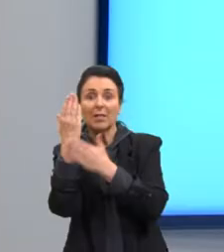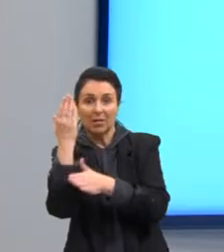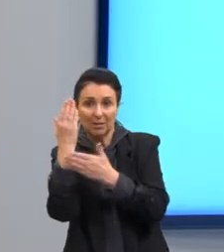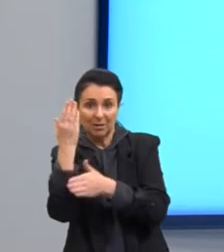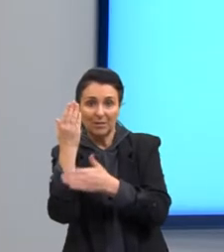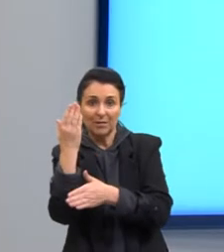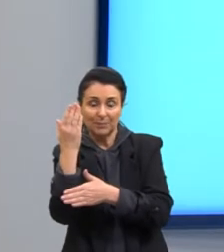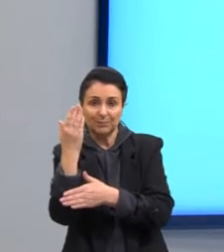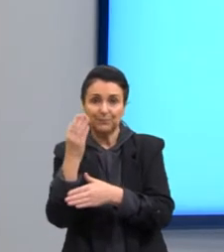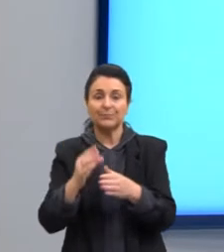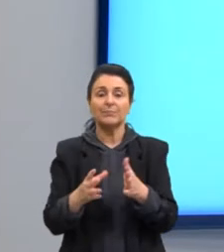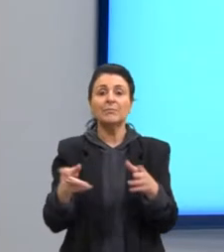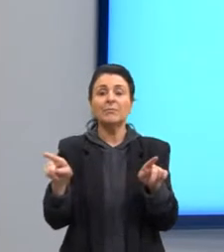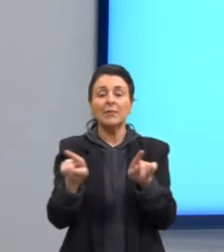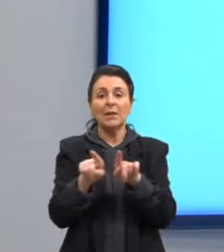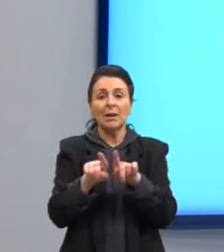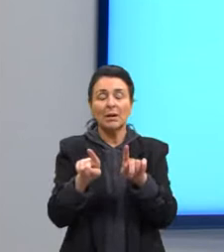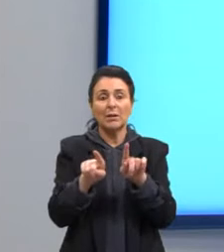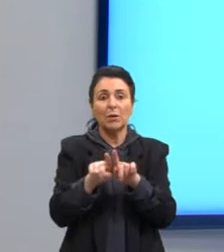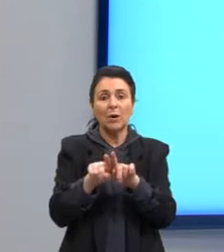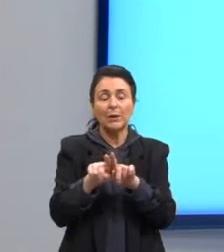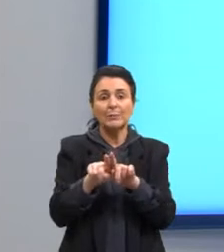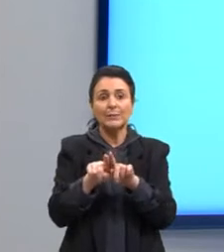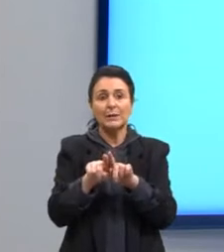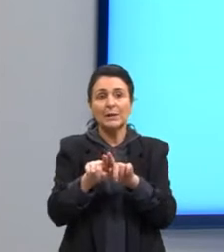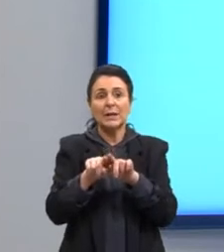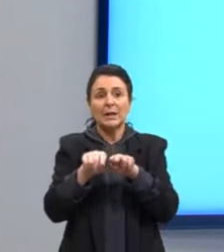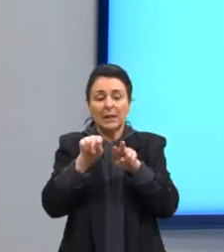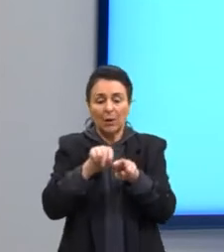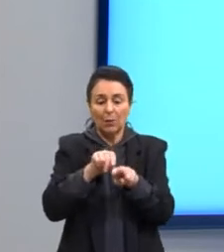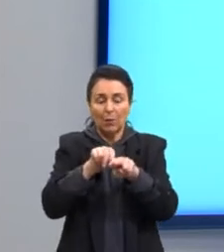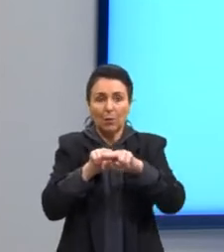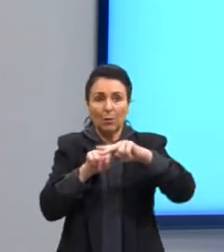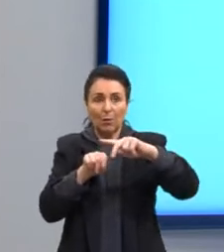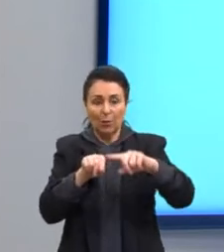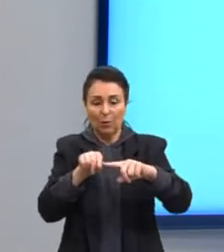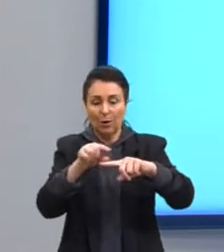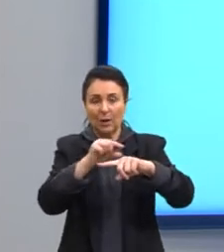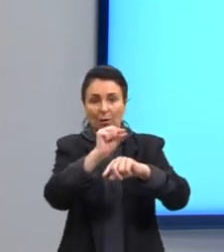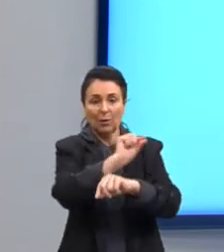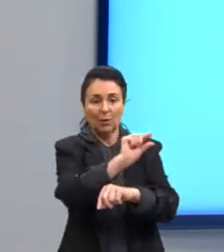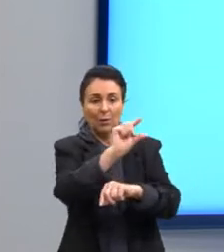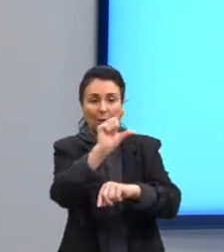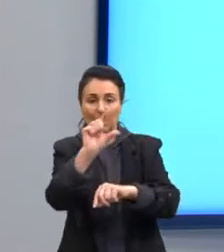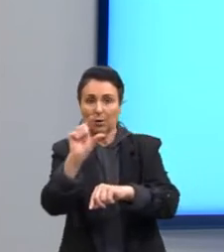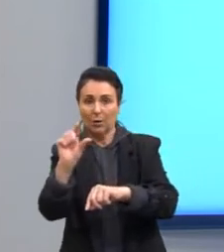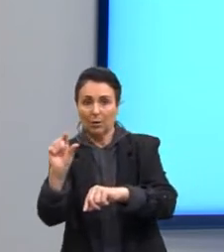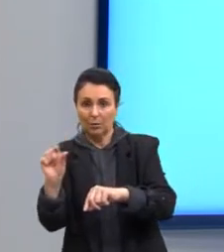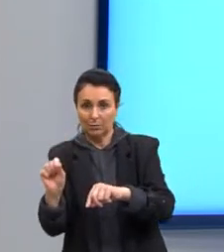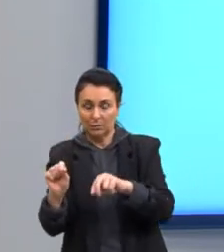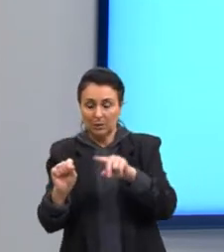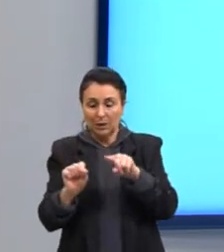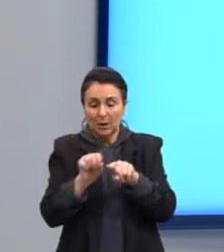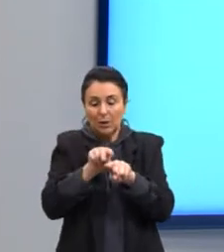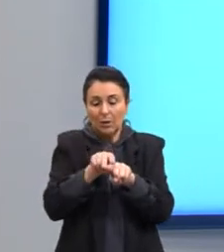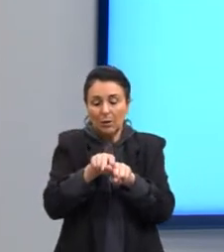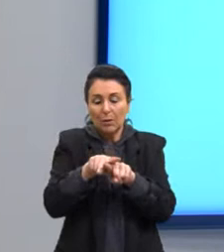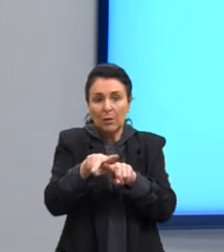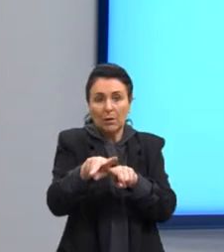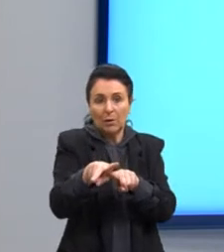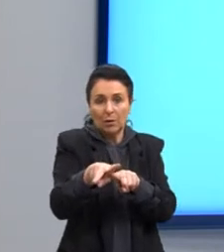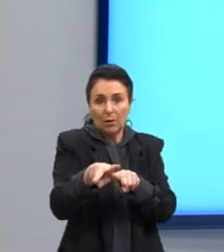A reprodução, então, desses bichinhos, a mais frequente é bipartição ou